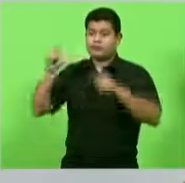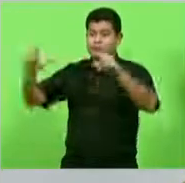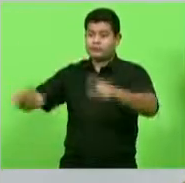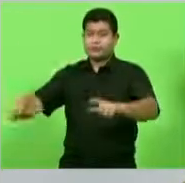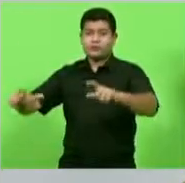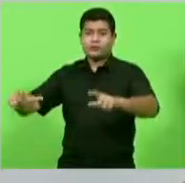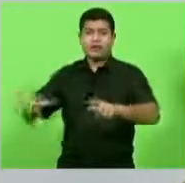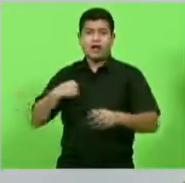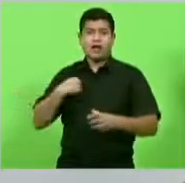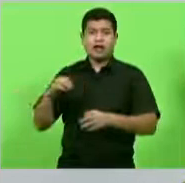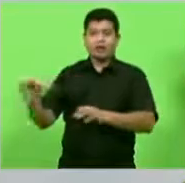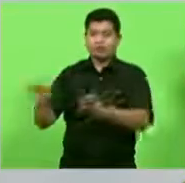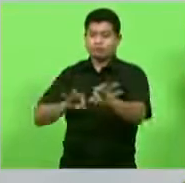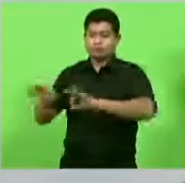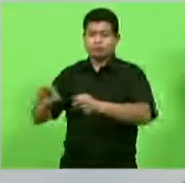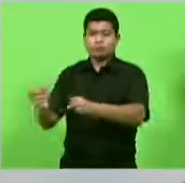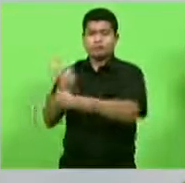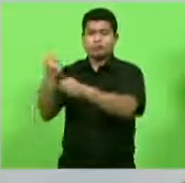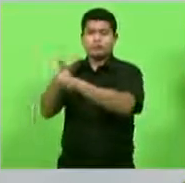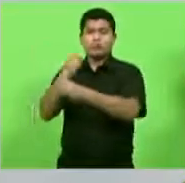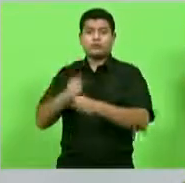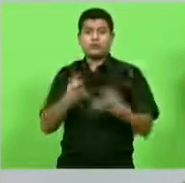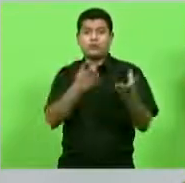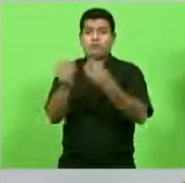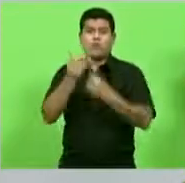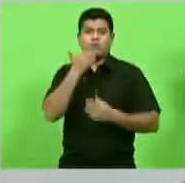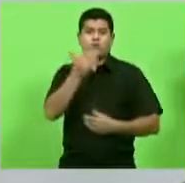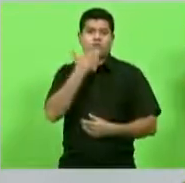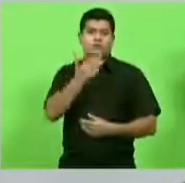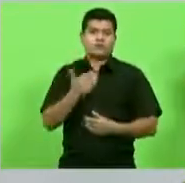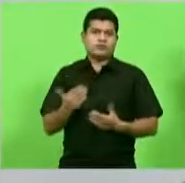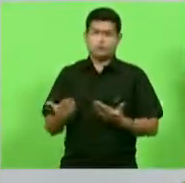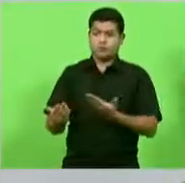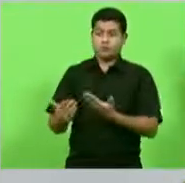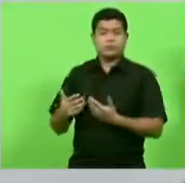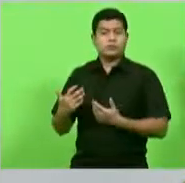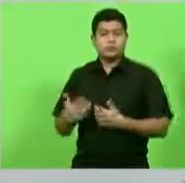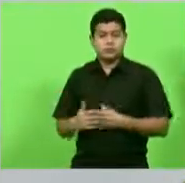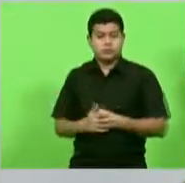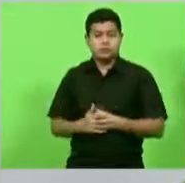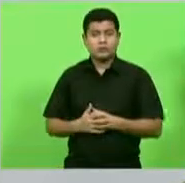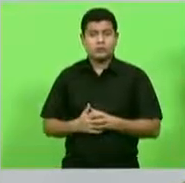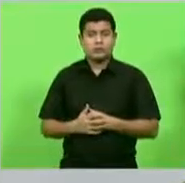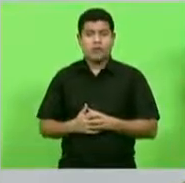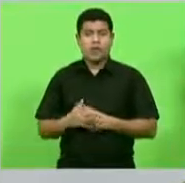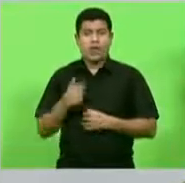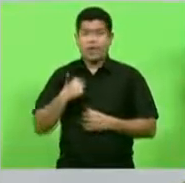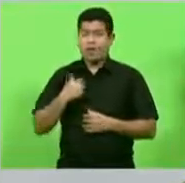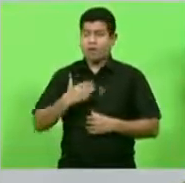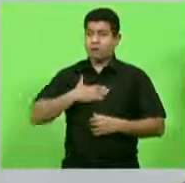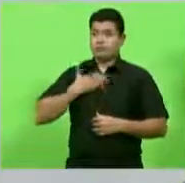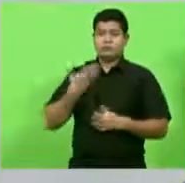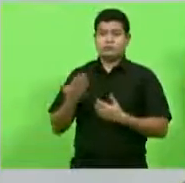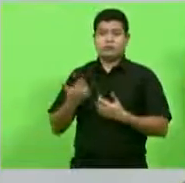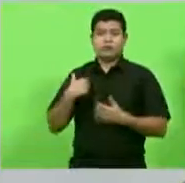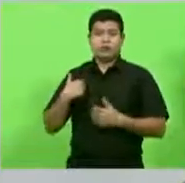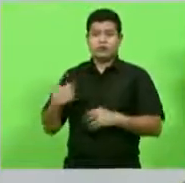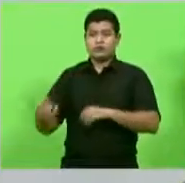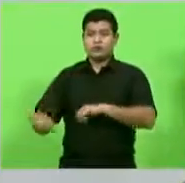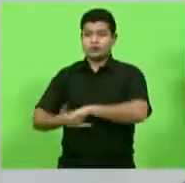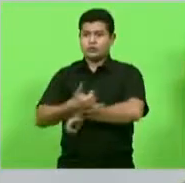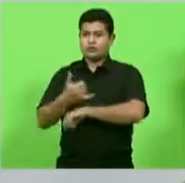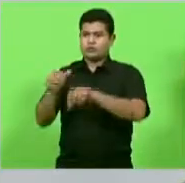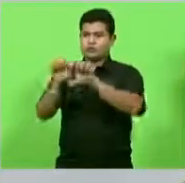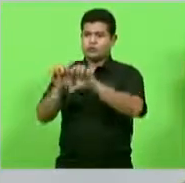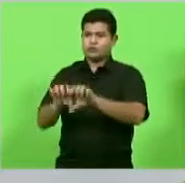alocados o número de pedidos foi gigantesco gigantesco e eu até me apavorei falei não tem estrutura